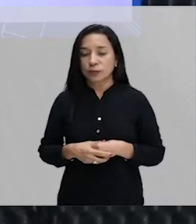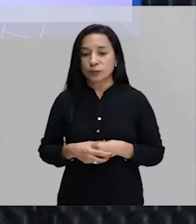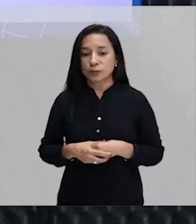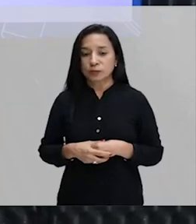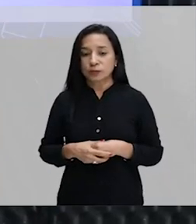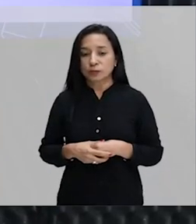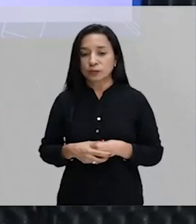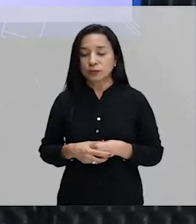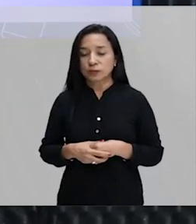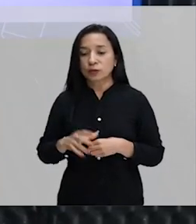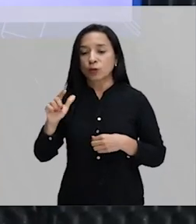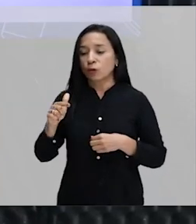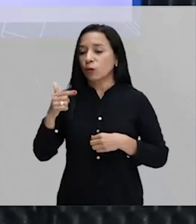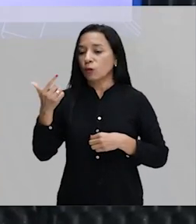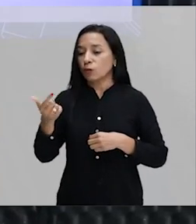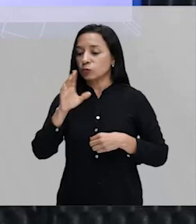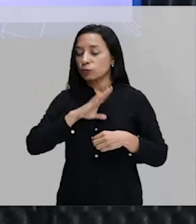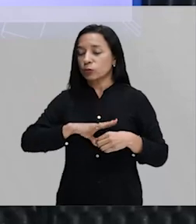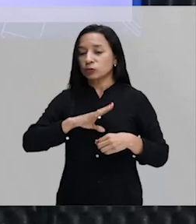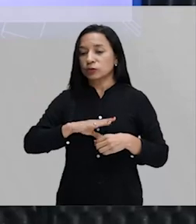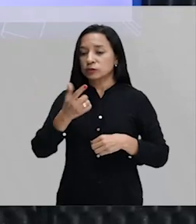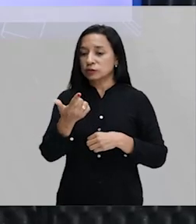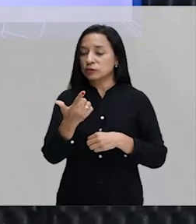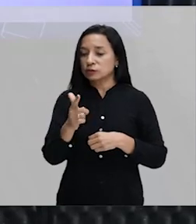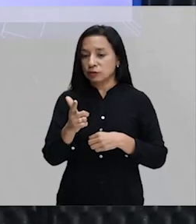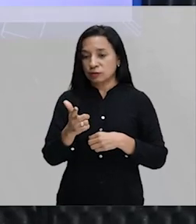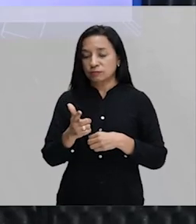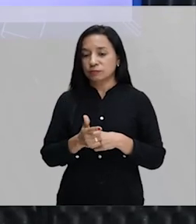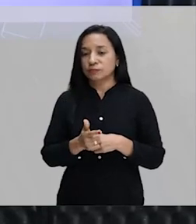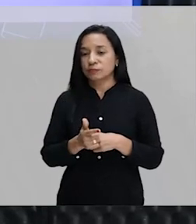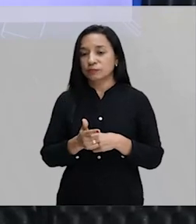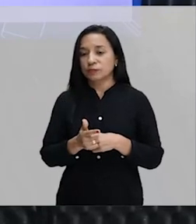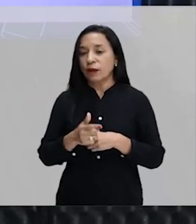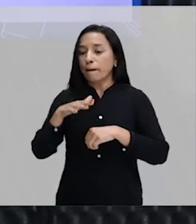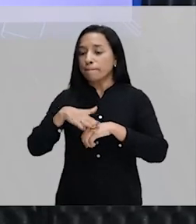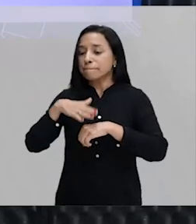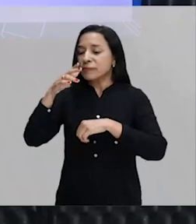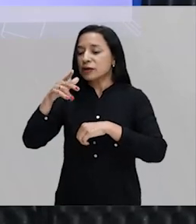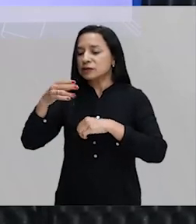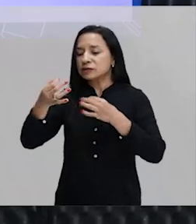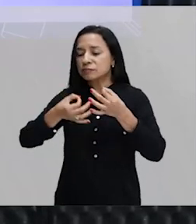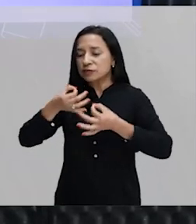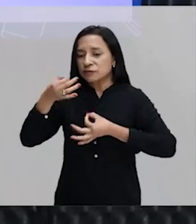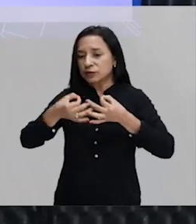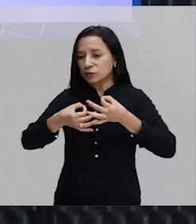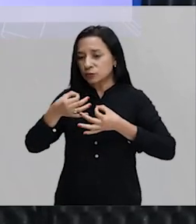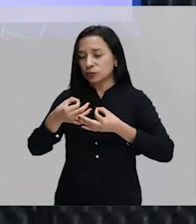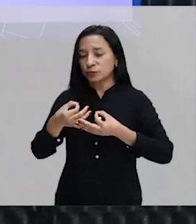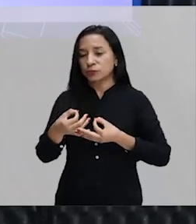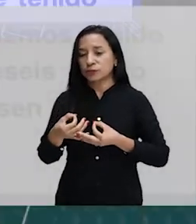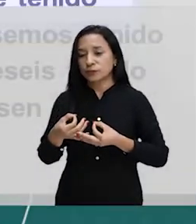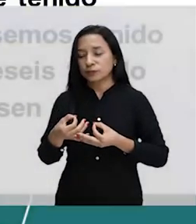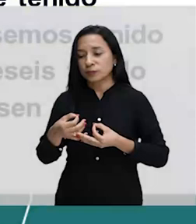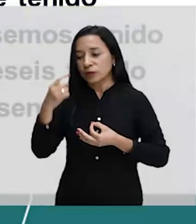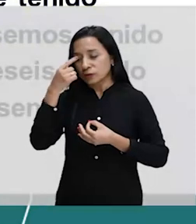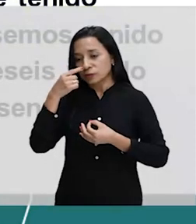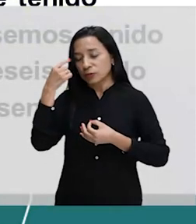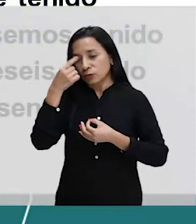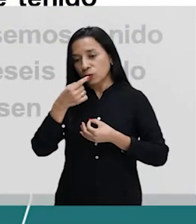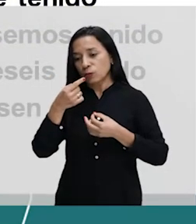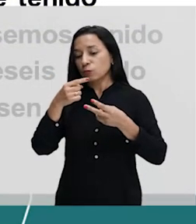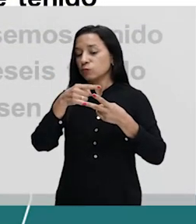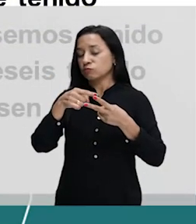mais outro aqui que o português não tem o português tem o mais que perfeito que é o plus com o perfeito em espanhol